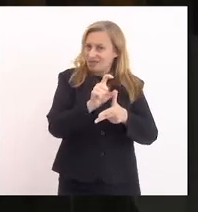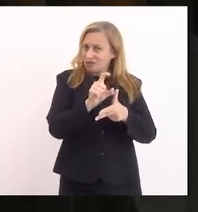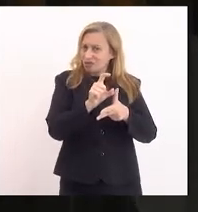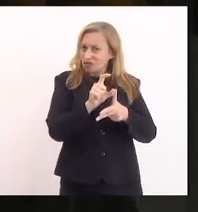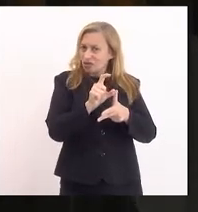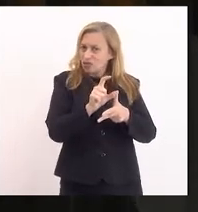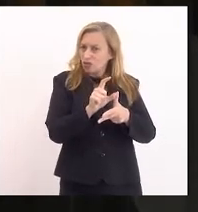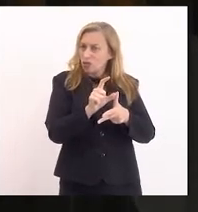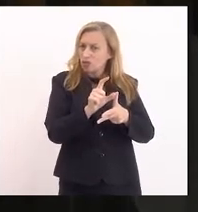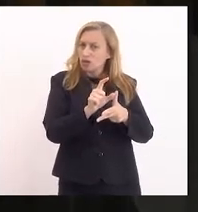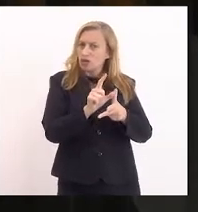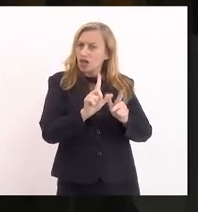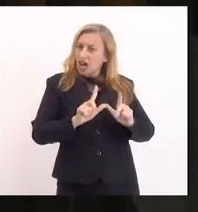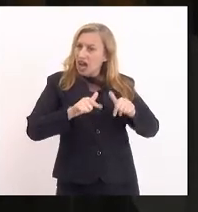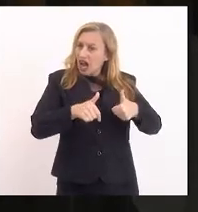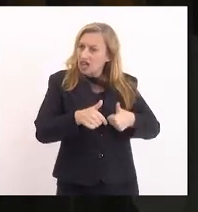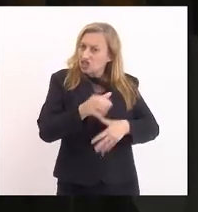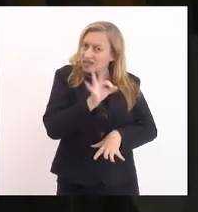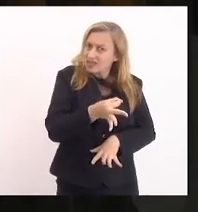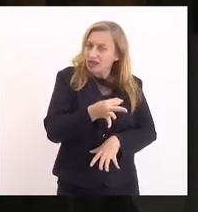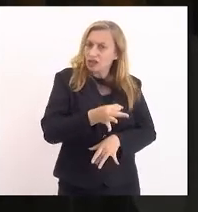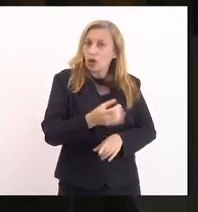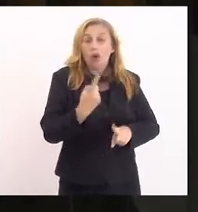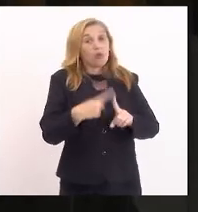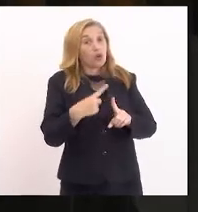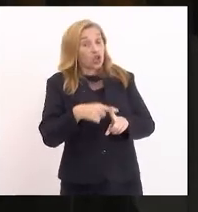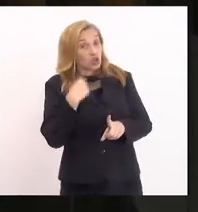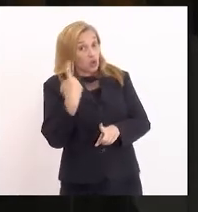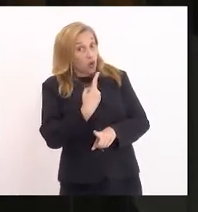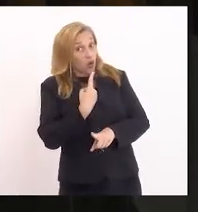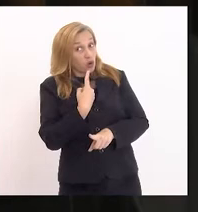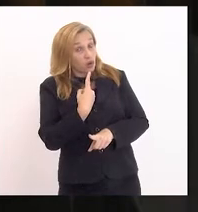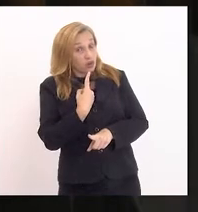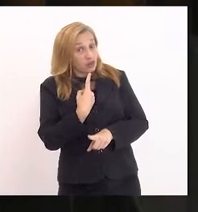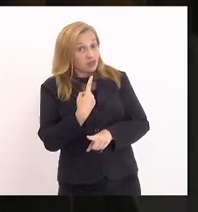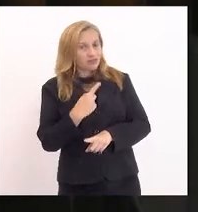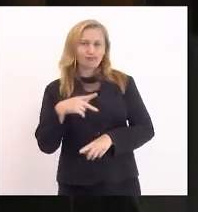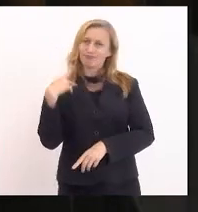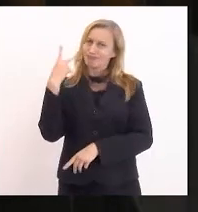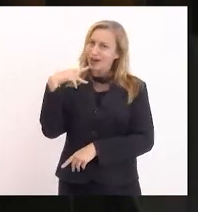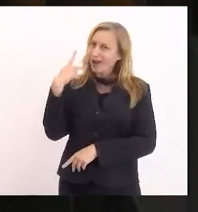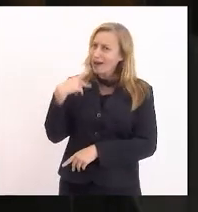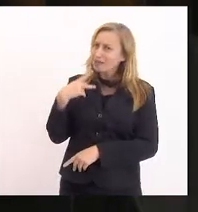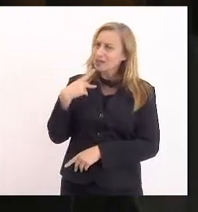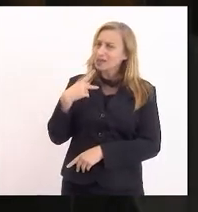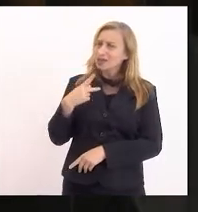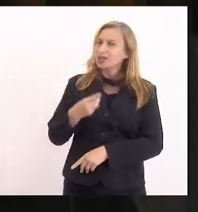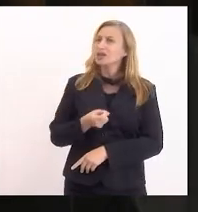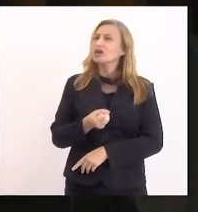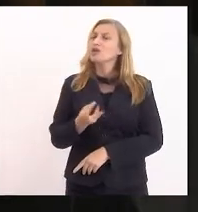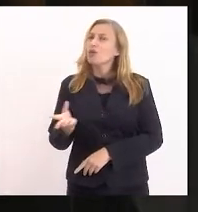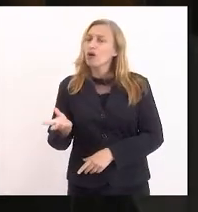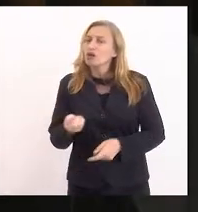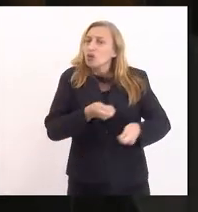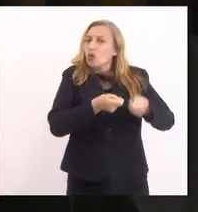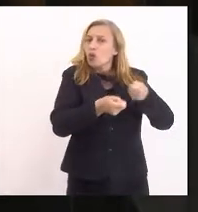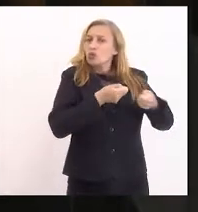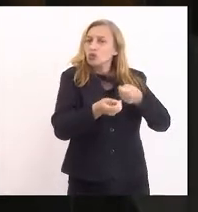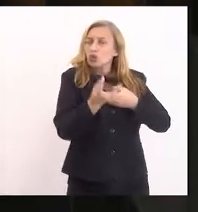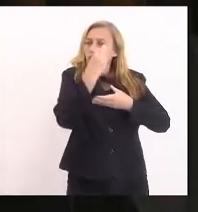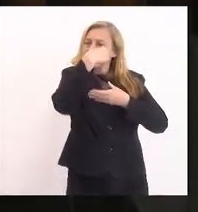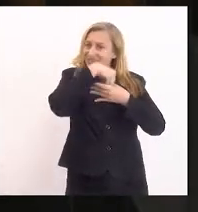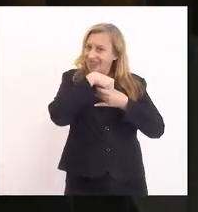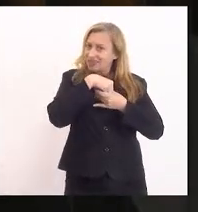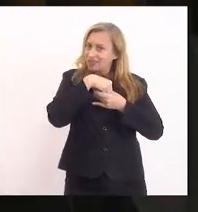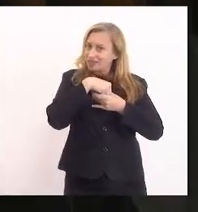funcionem, porque nós tentaremos no Parlamento, enquanto o controle externo,